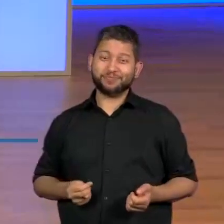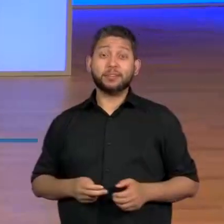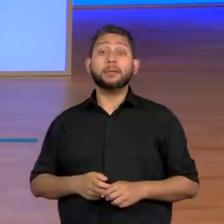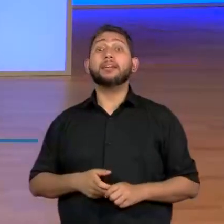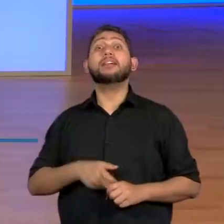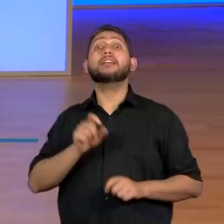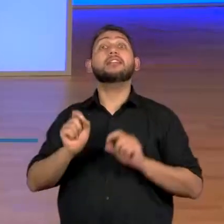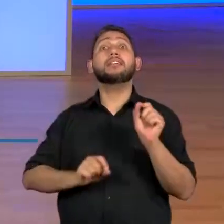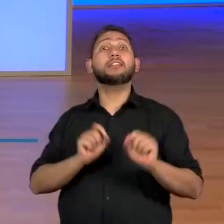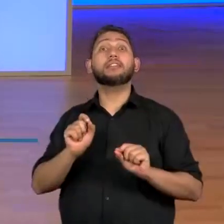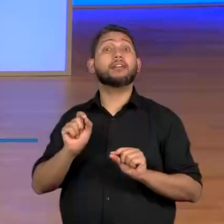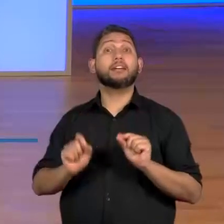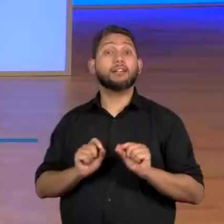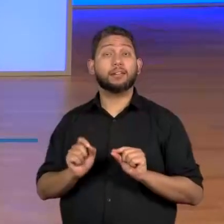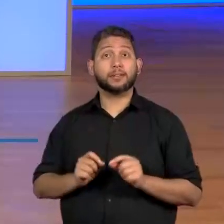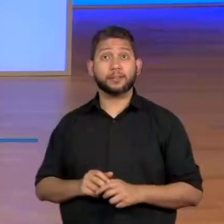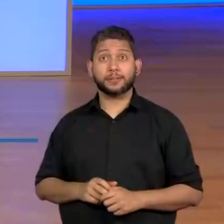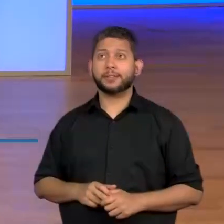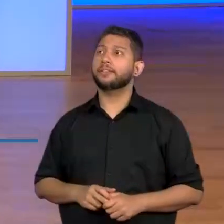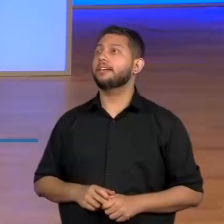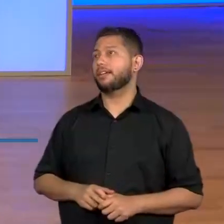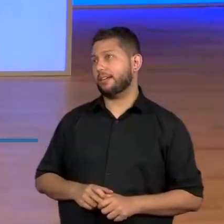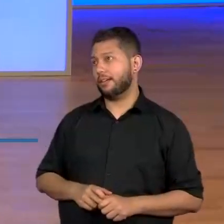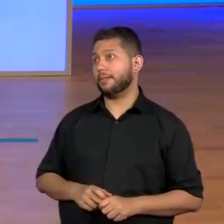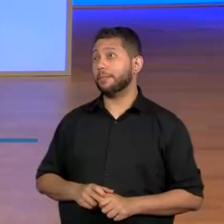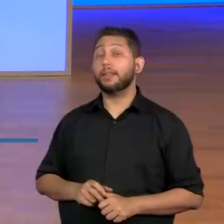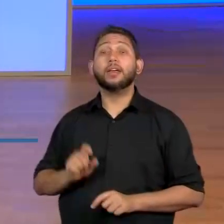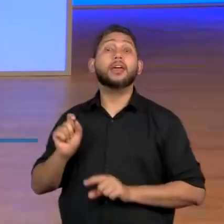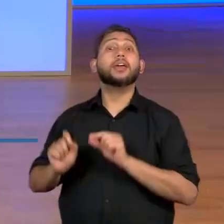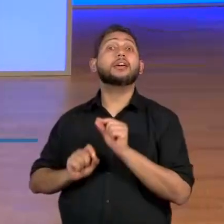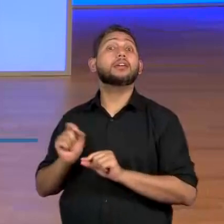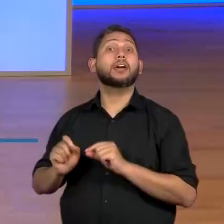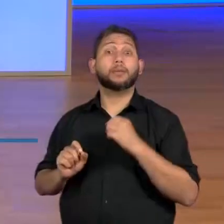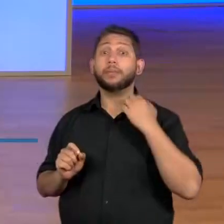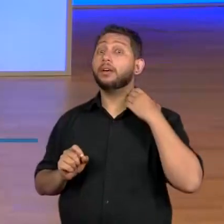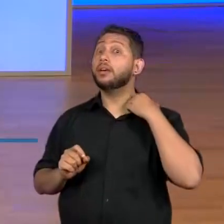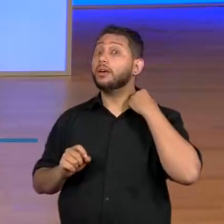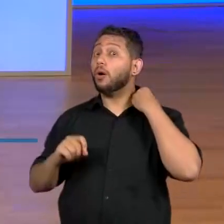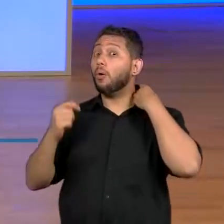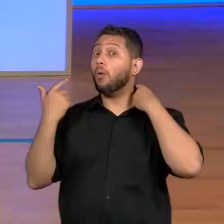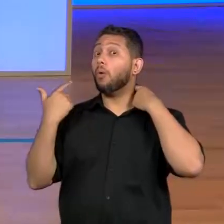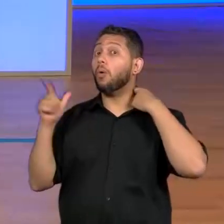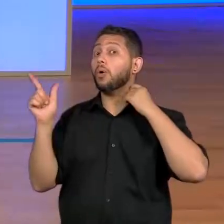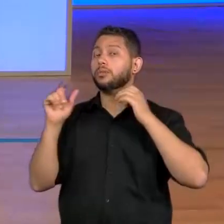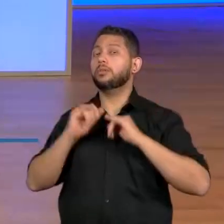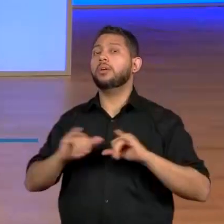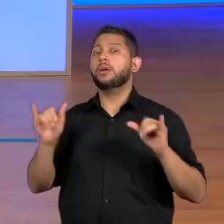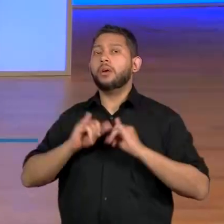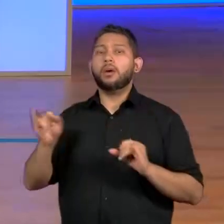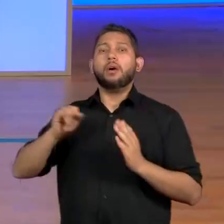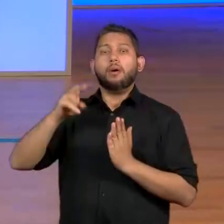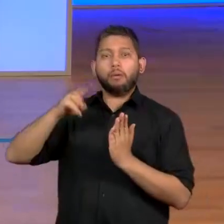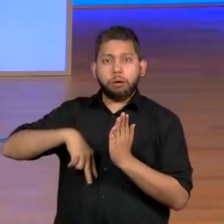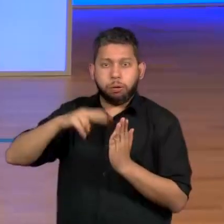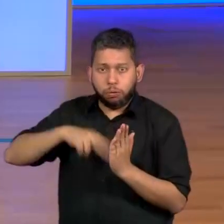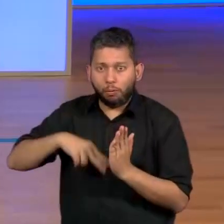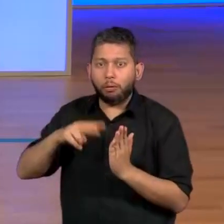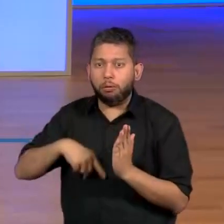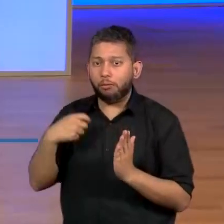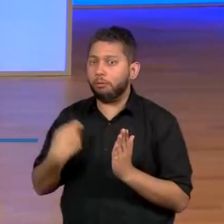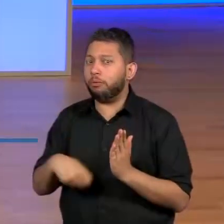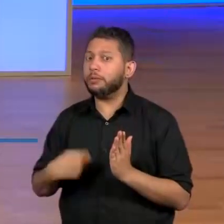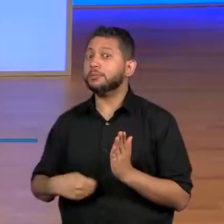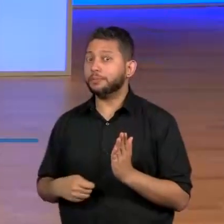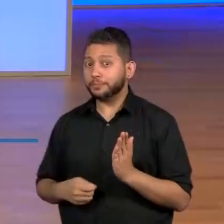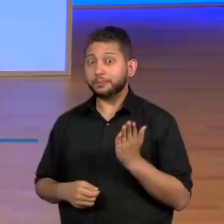para a posteridade. É, para quem ficou? A gente vai precisar ler outra notícia aí, dando sequência a esse fato, hein? Isso